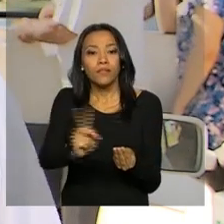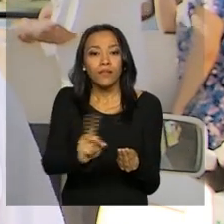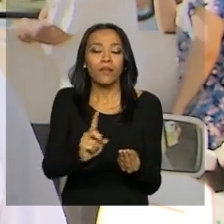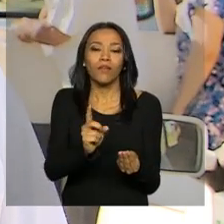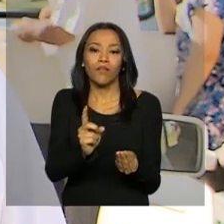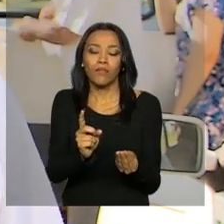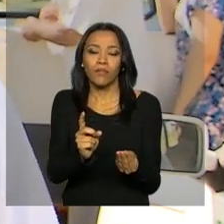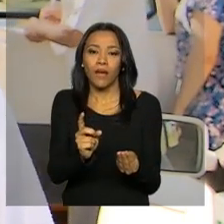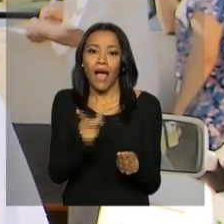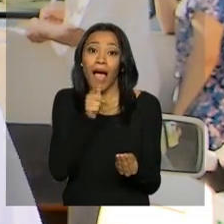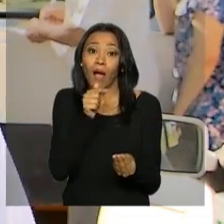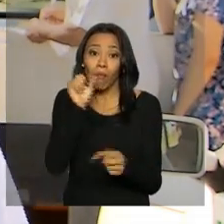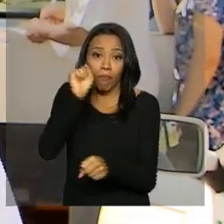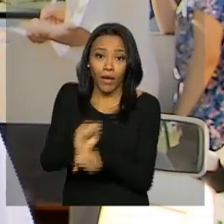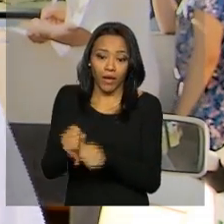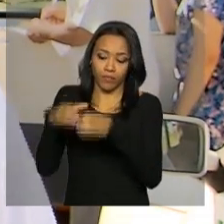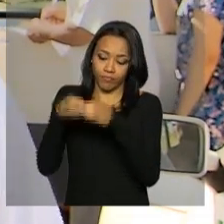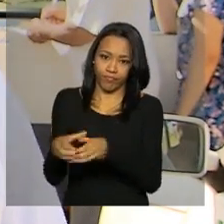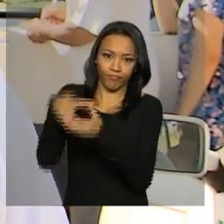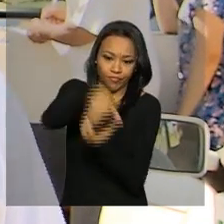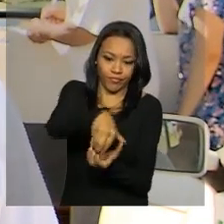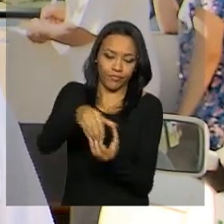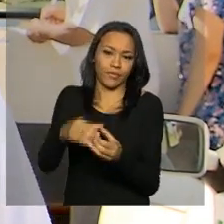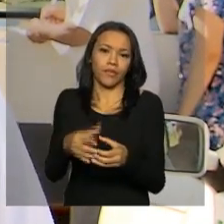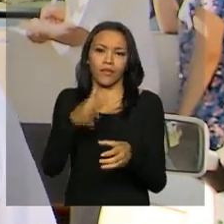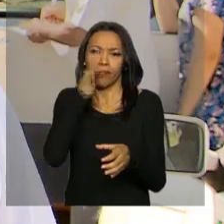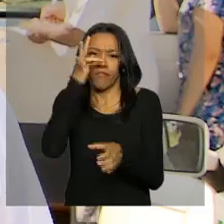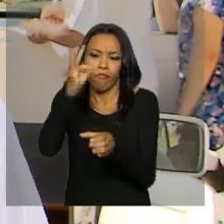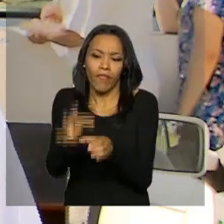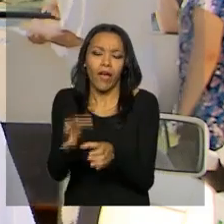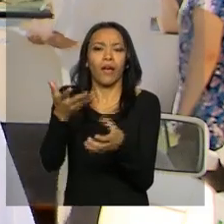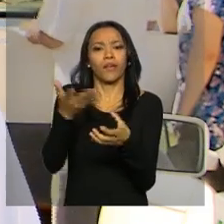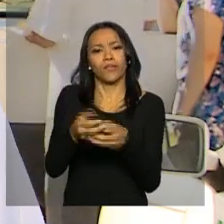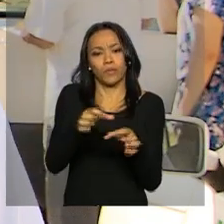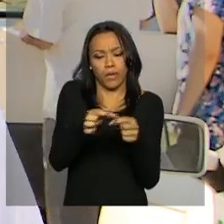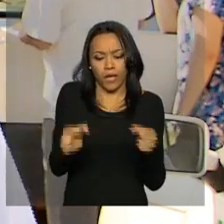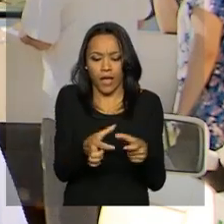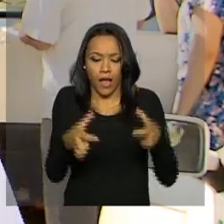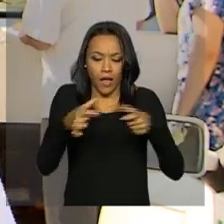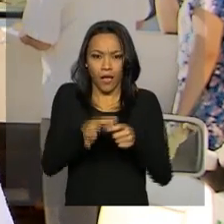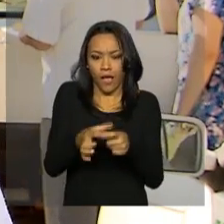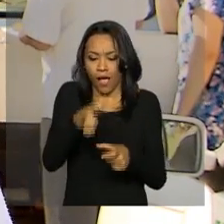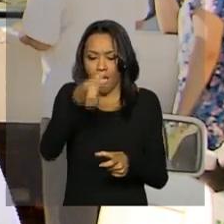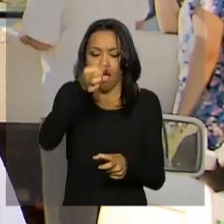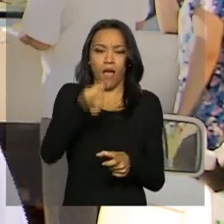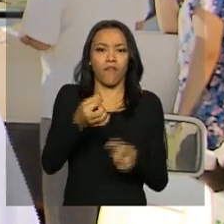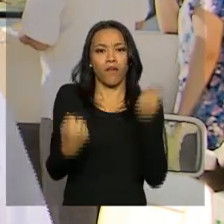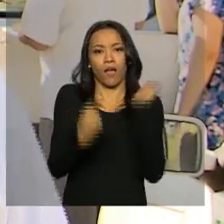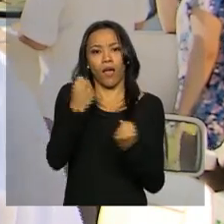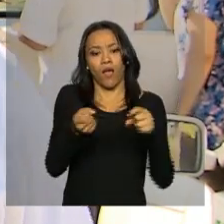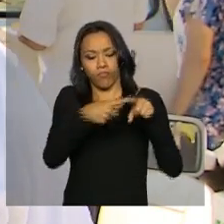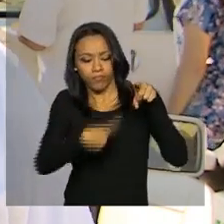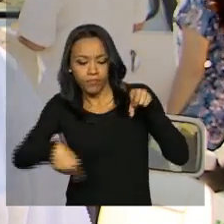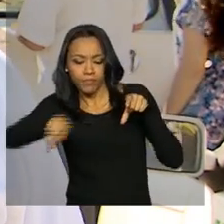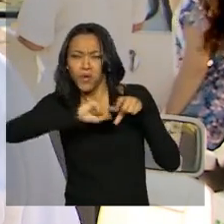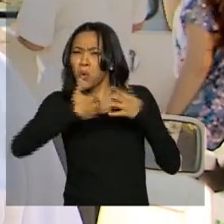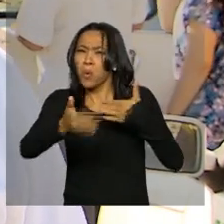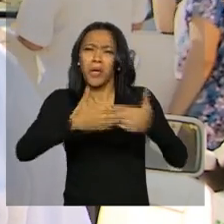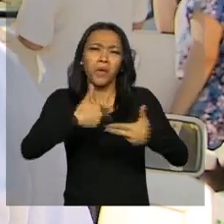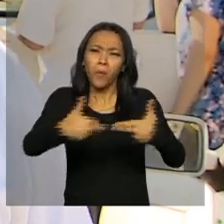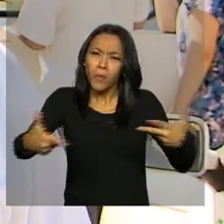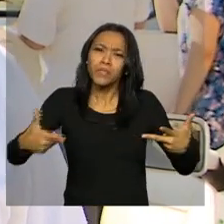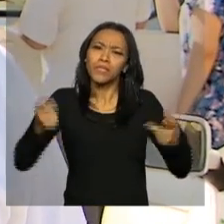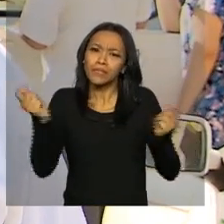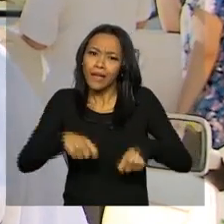água parada, vaso, garrafa pet, pneu, enfim, qualquer material que venha a virar